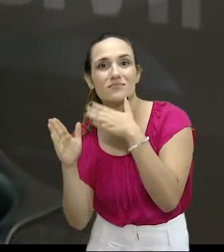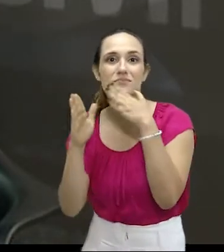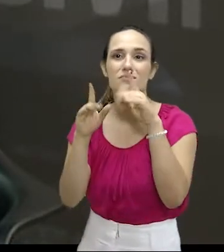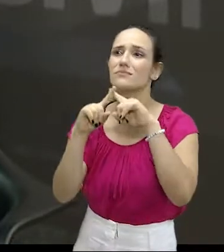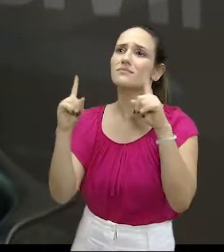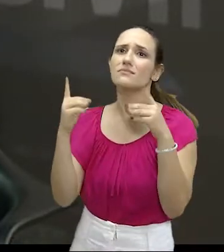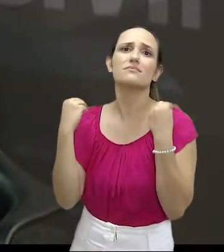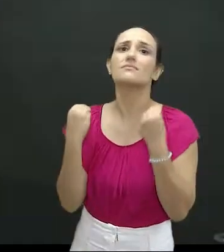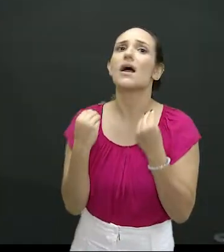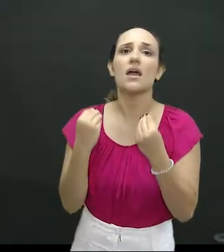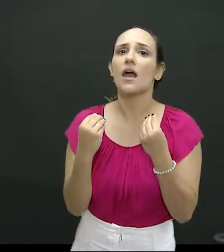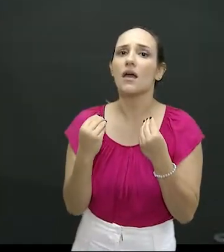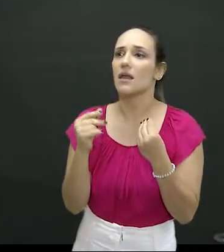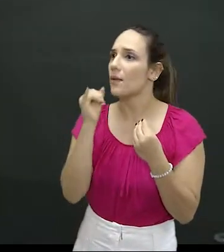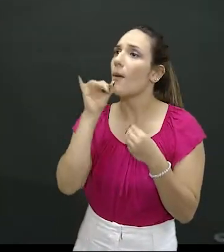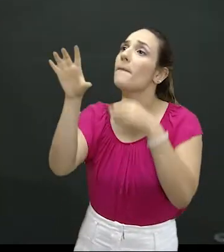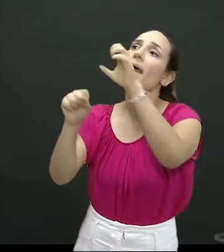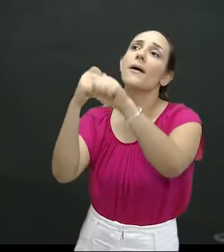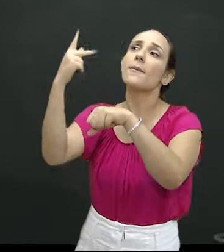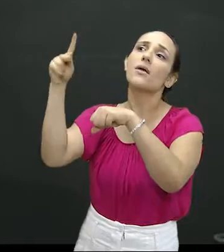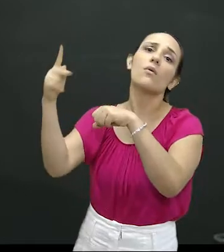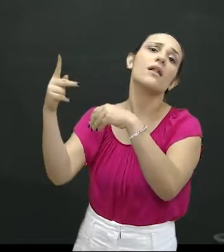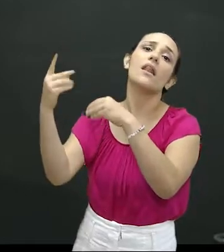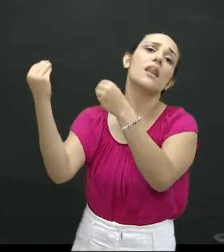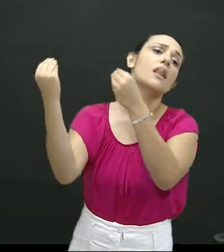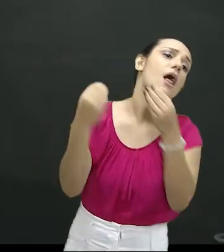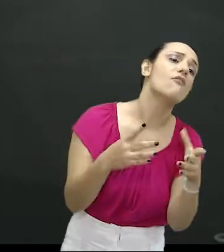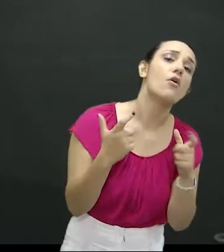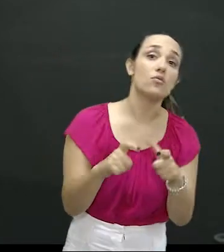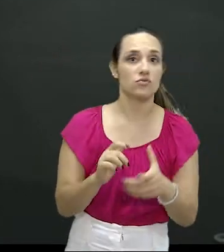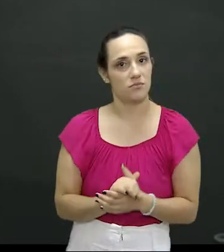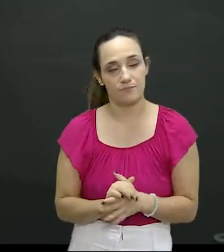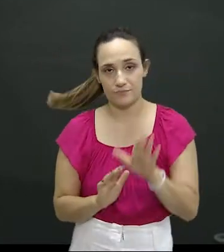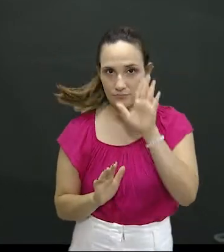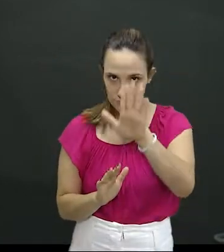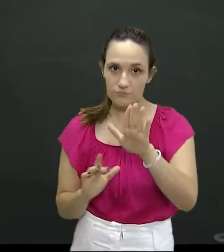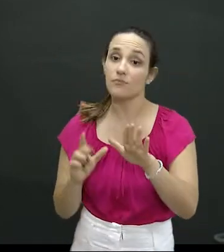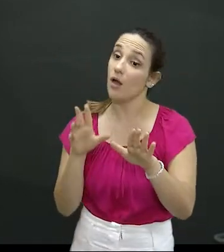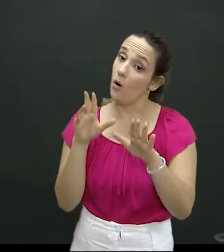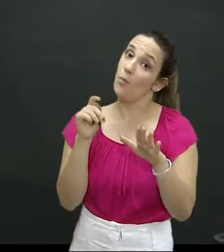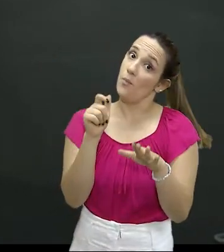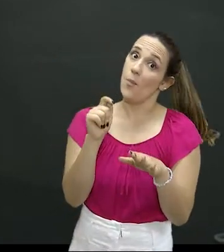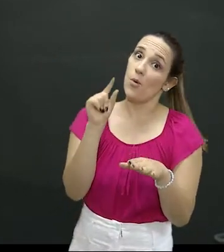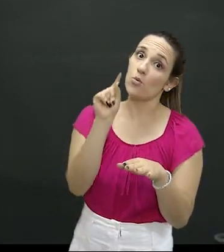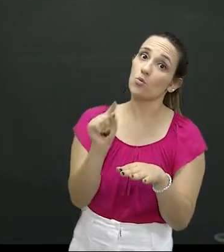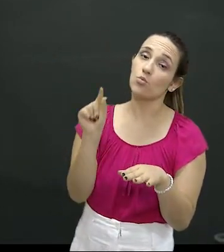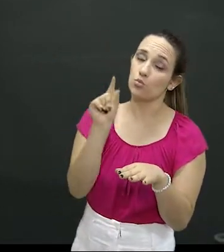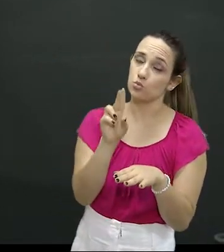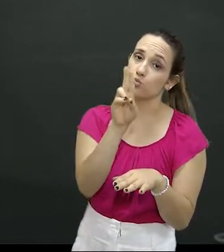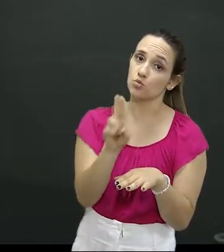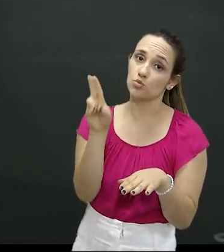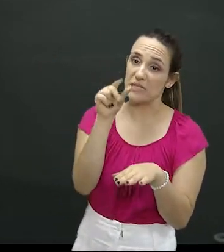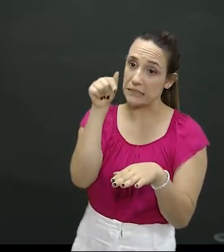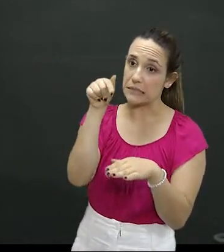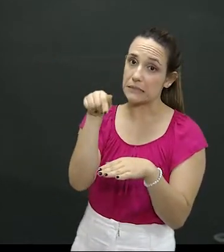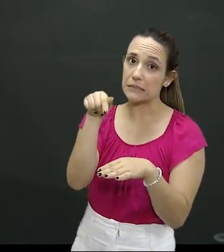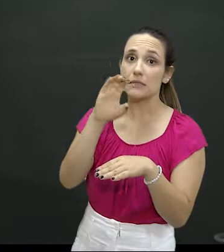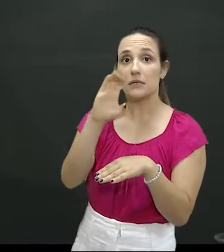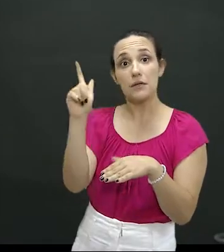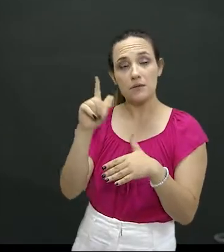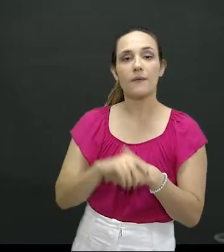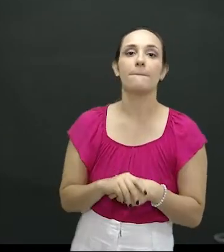o destino desses produtos? É, claro, parte dessa droga é consumida internamente aqui no nosso estado e ela,